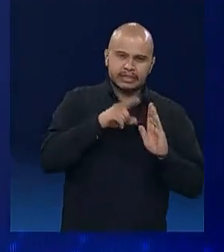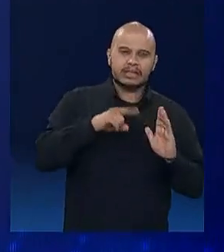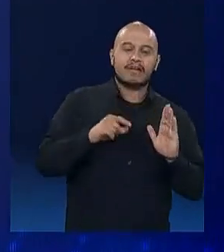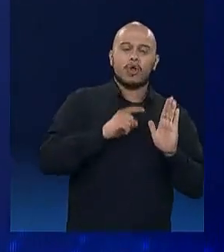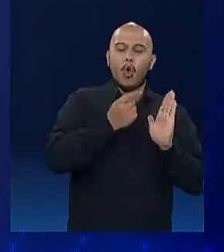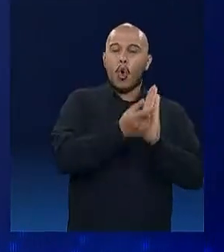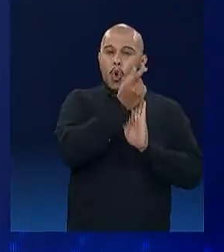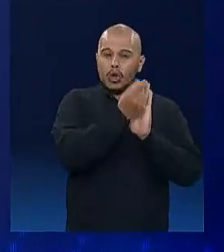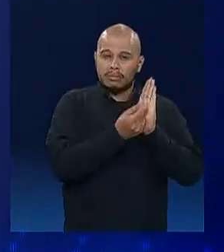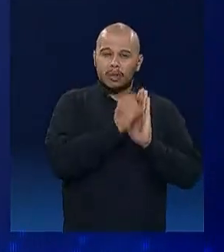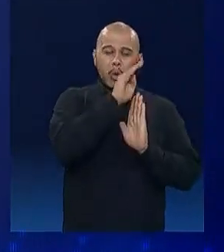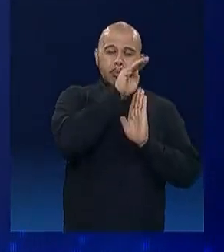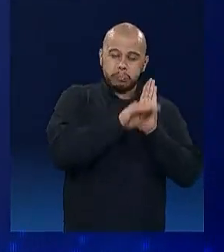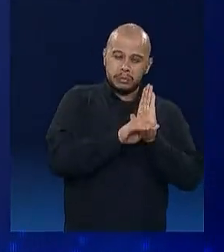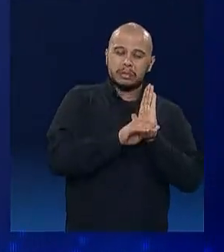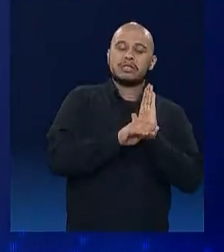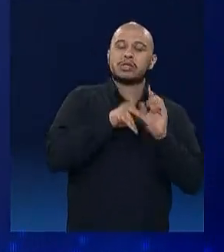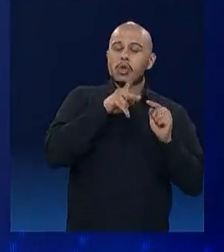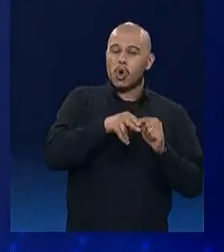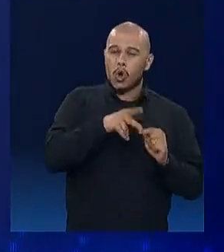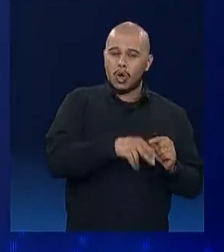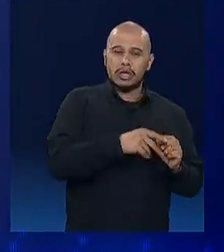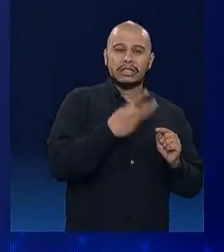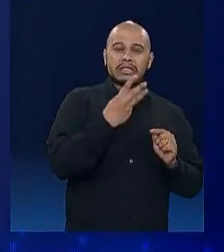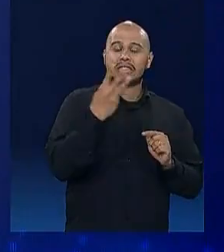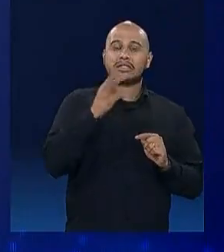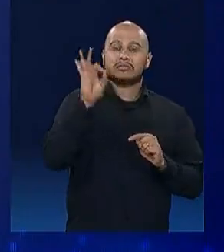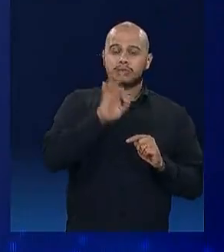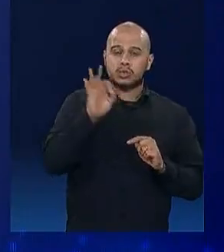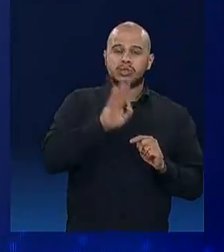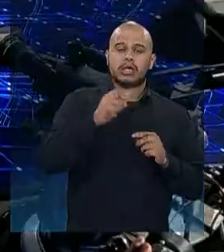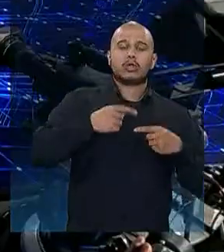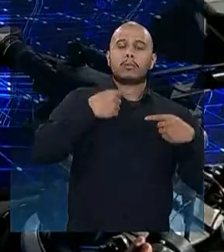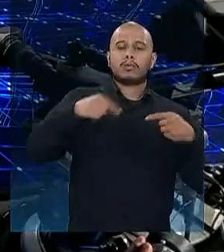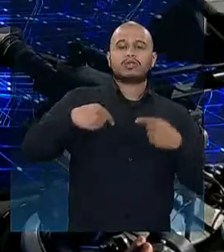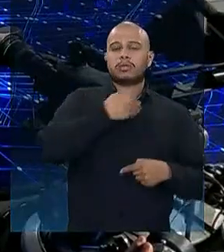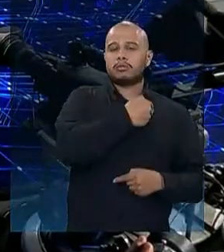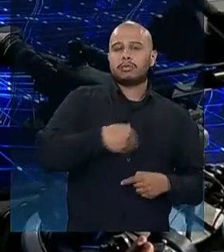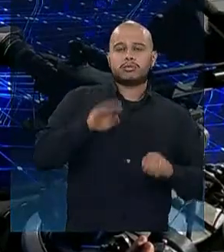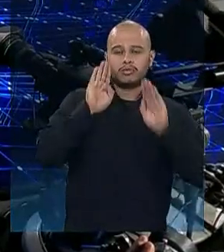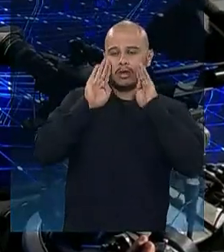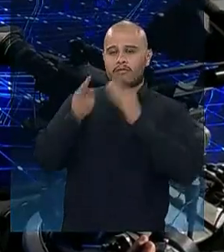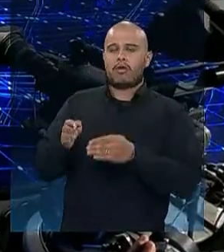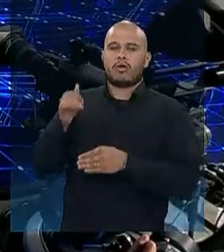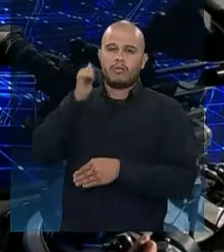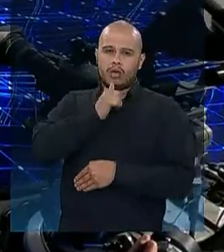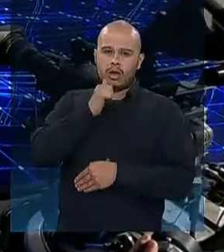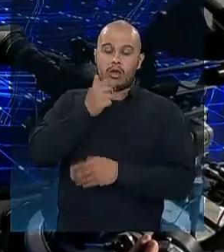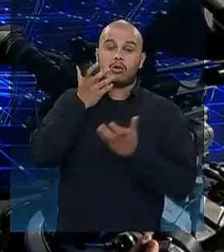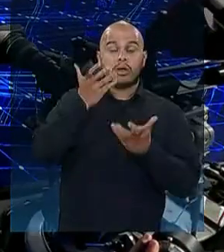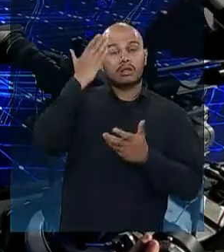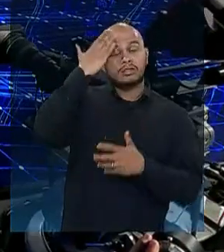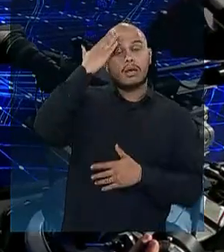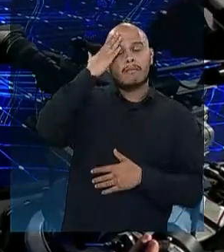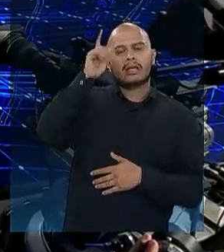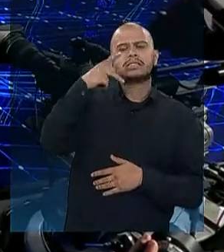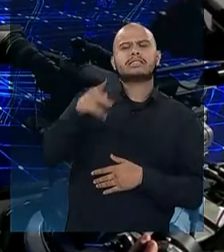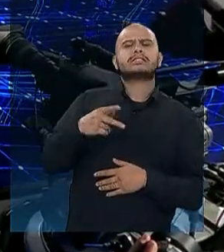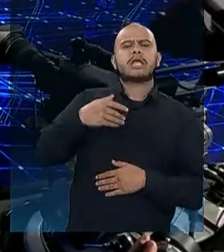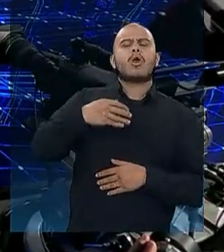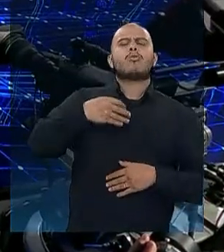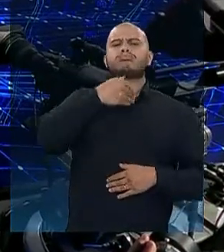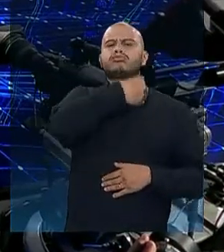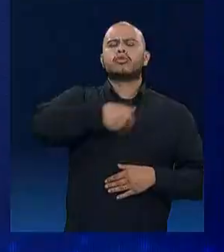33% nas políticas públicas voltadas às mulheres neste ano. Eu gostaria de saber o que será feito no seu governo